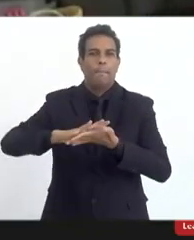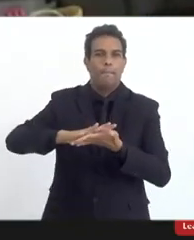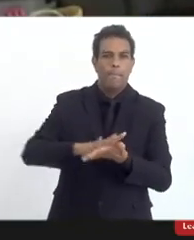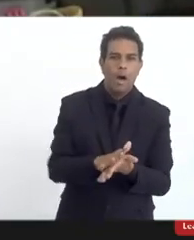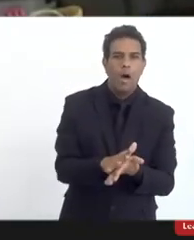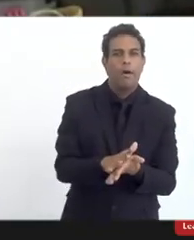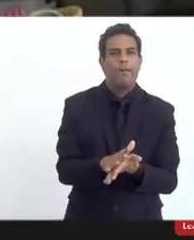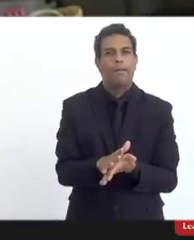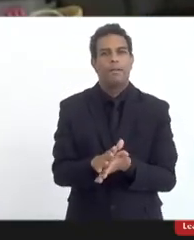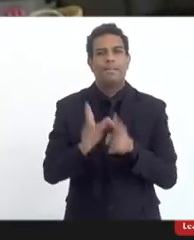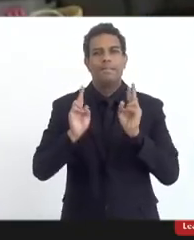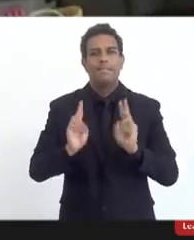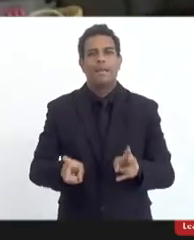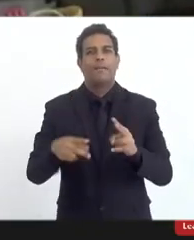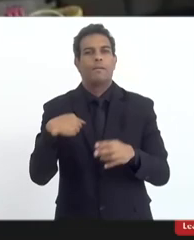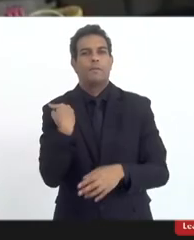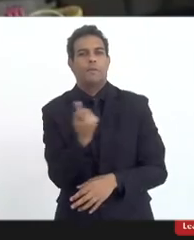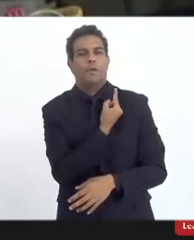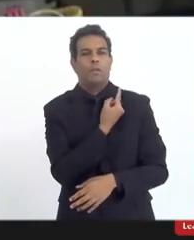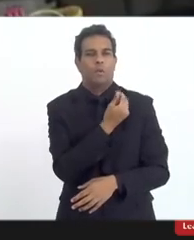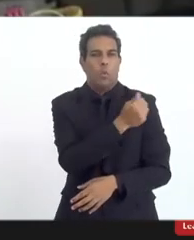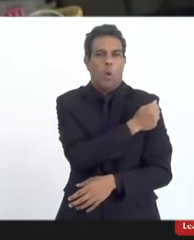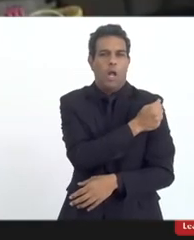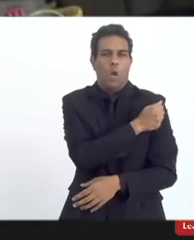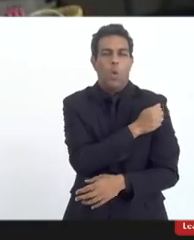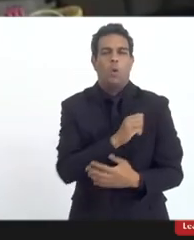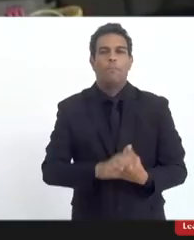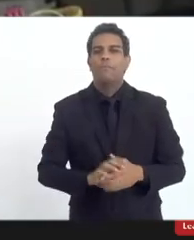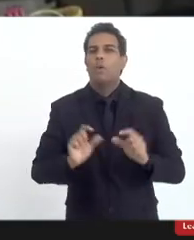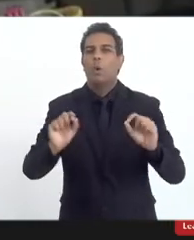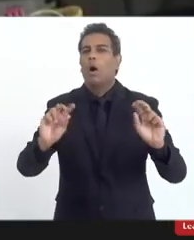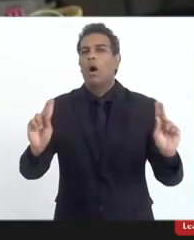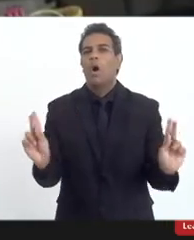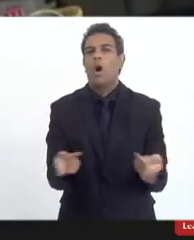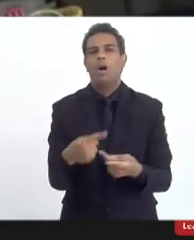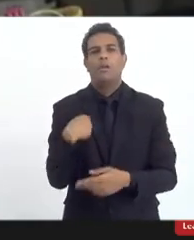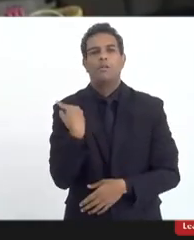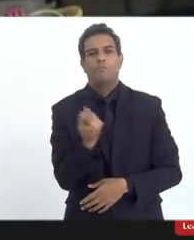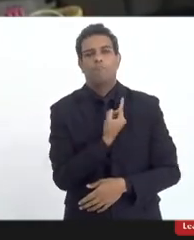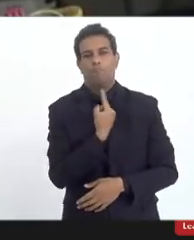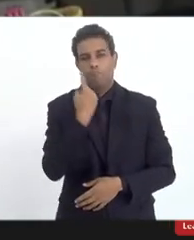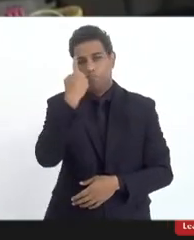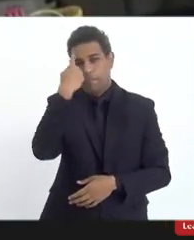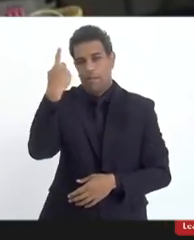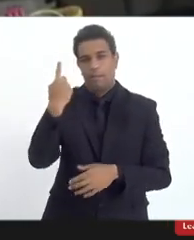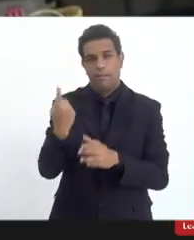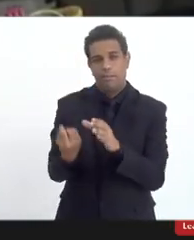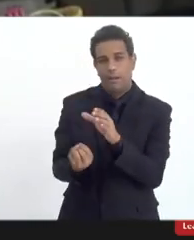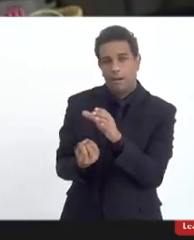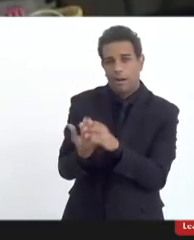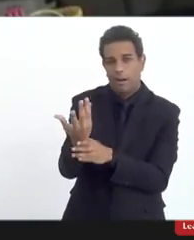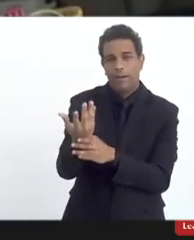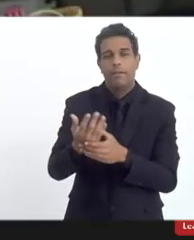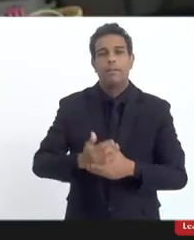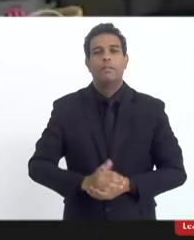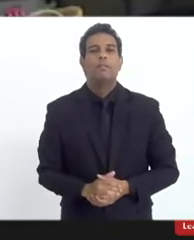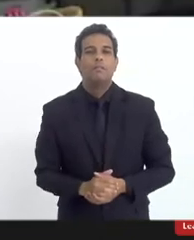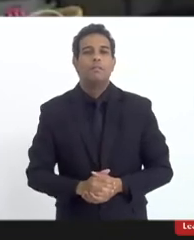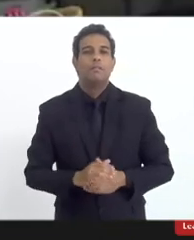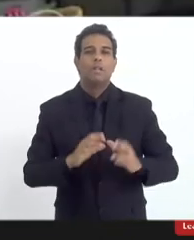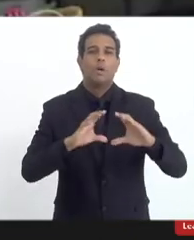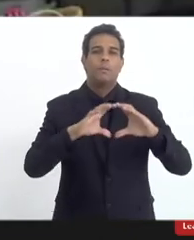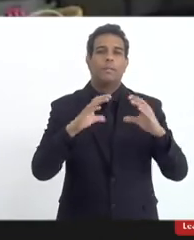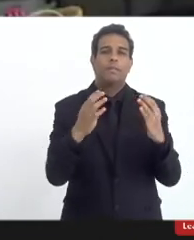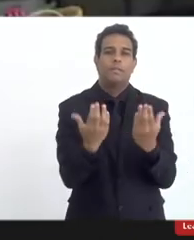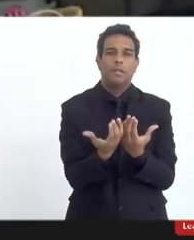acontecem diretamente com nossos alunos o que que nós fazemos nós criamos uma uma comissão